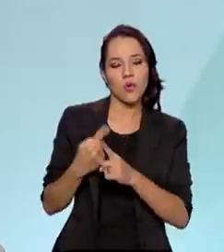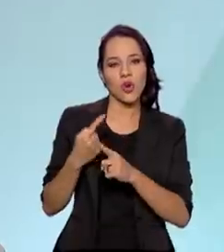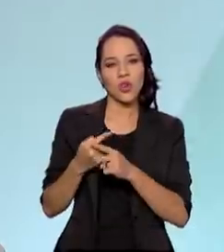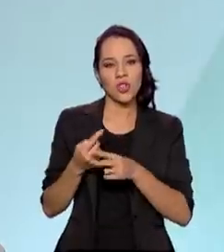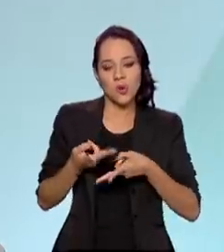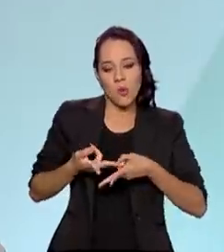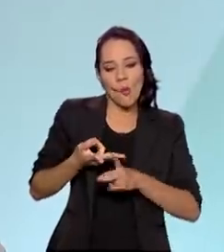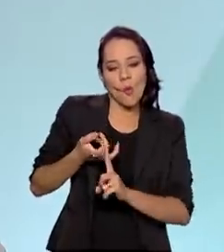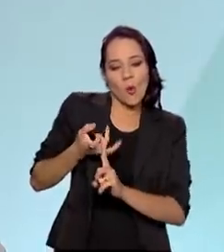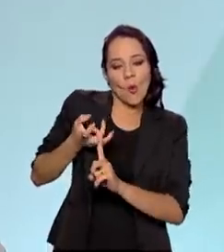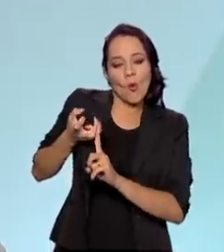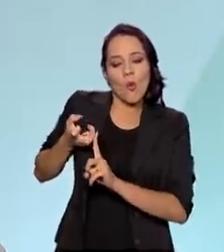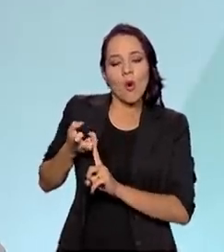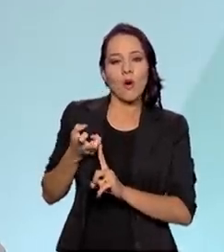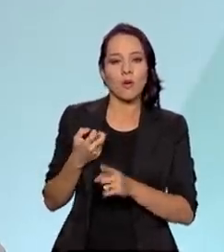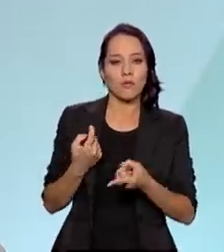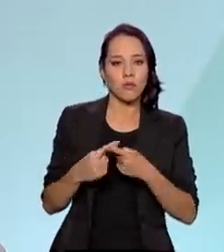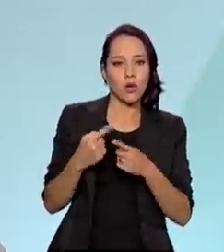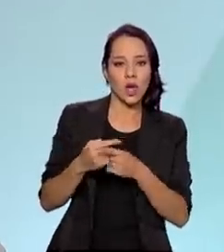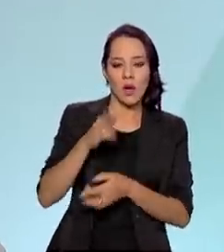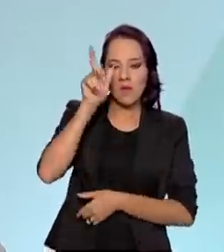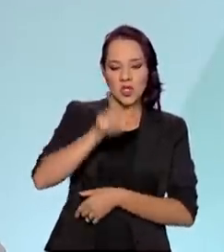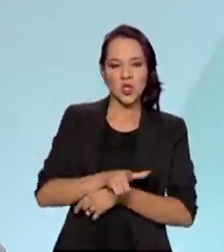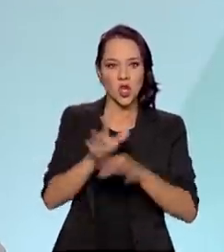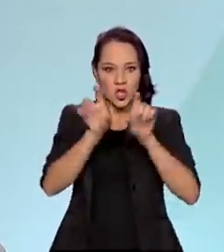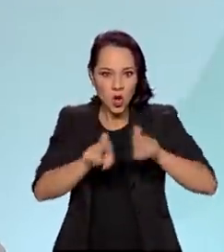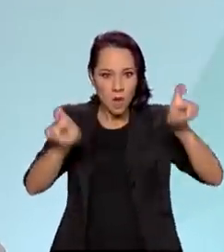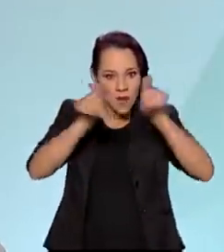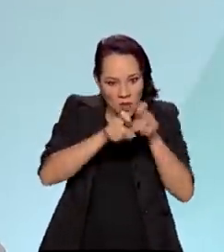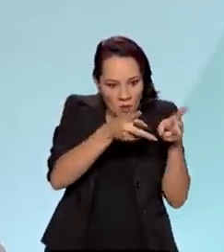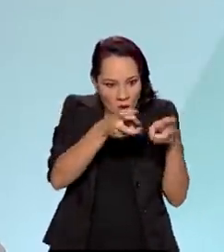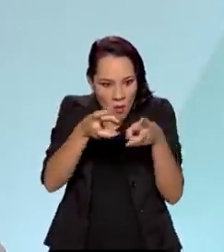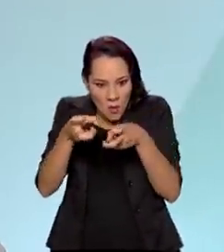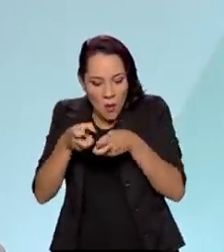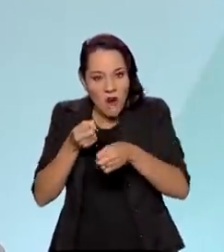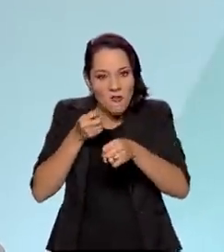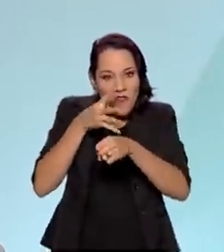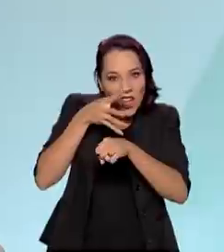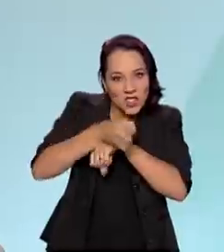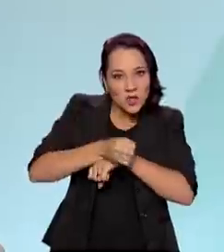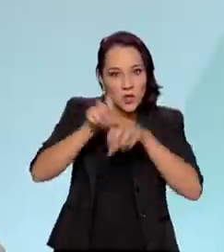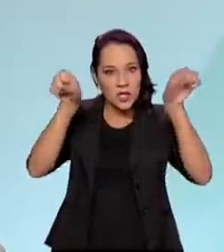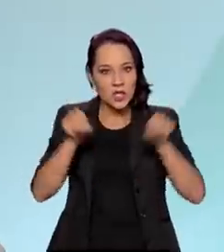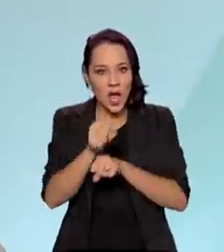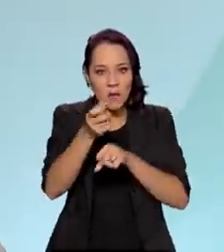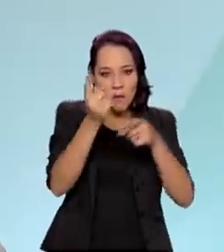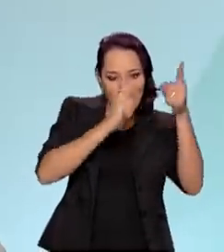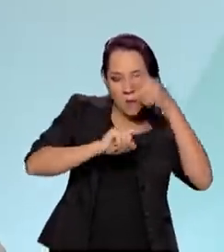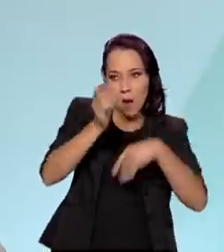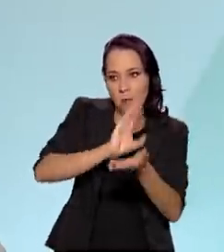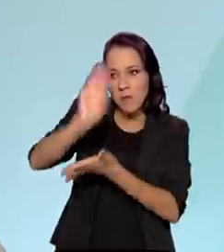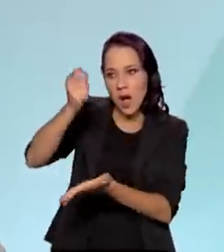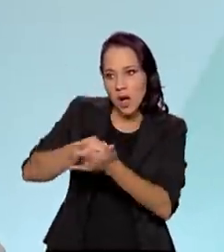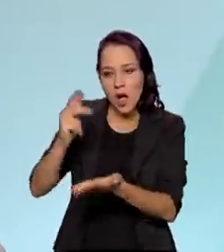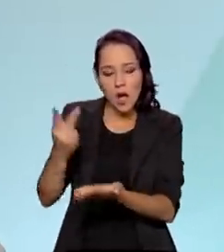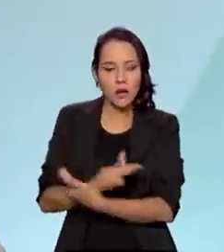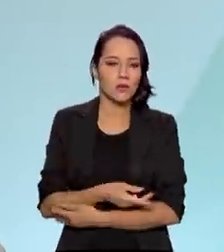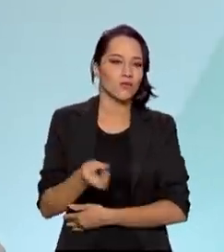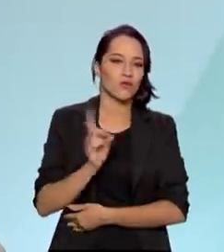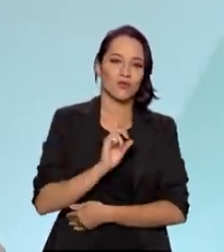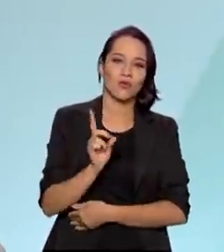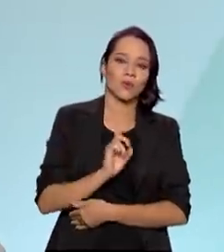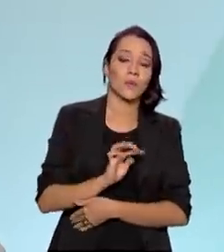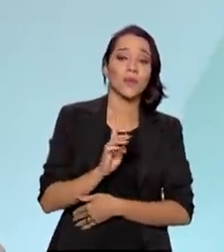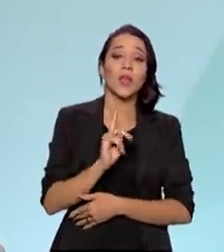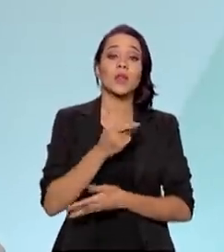ataque hacker, porque algum hacker invadiu o sistema da Dataprev e comandou um pagamento por uma conta que não devia. Então, de novo,